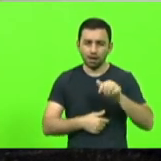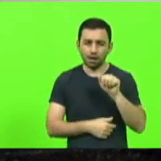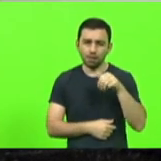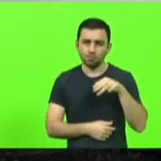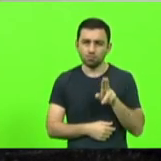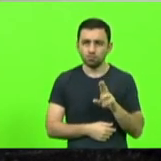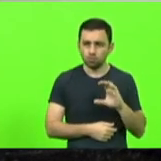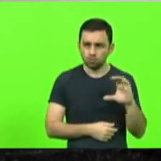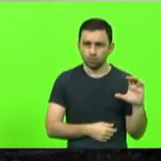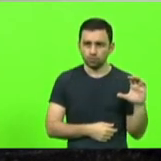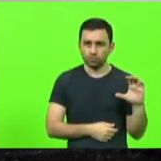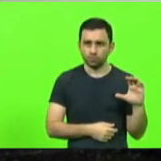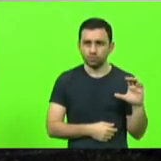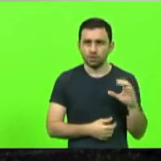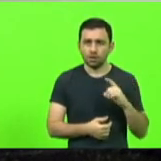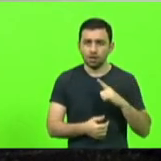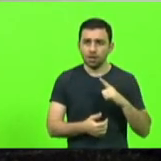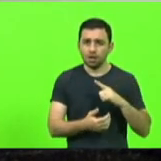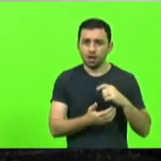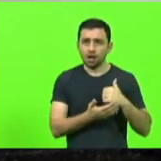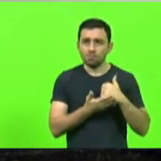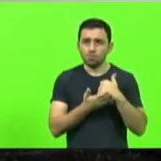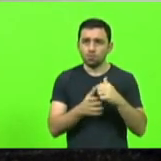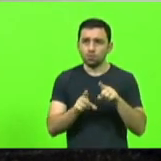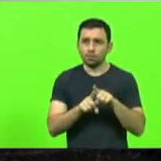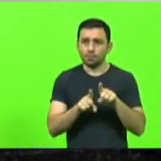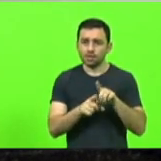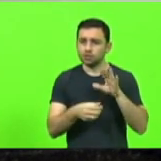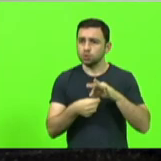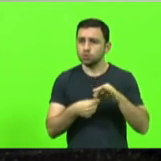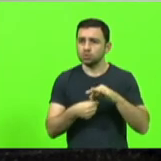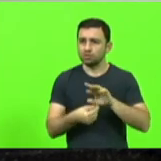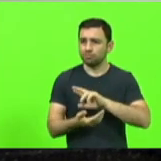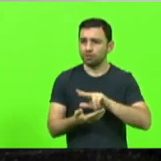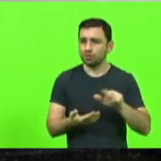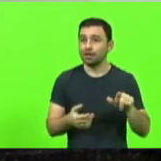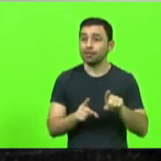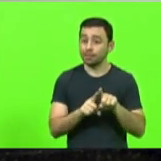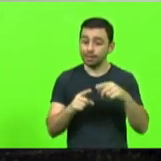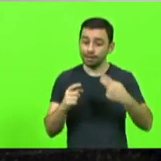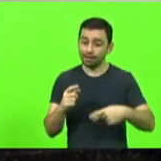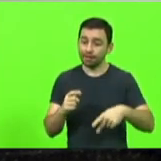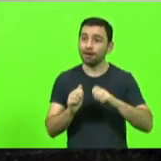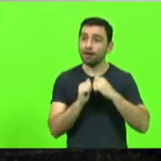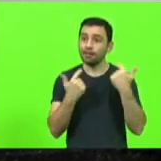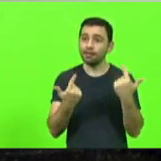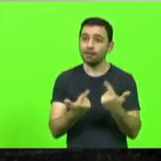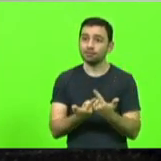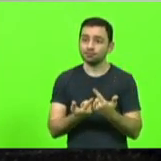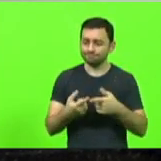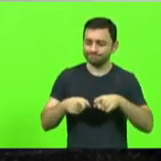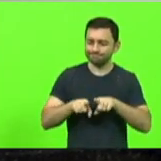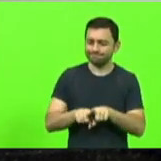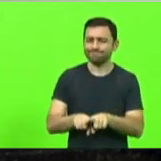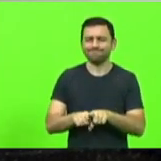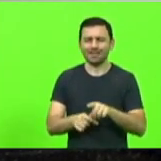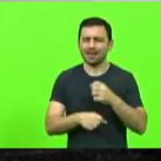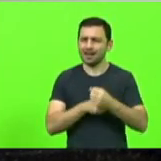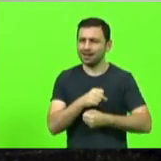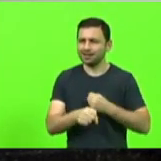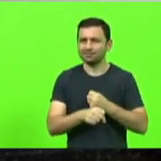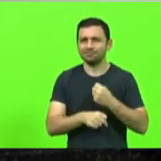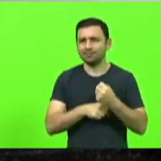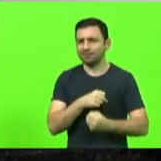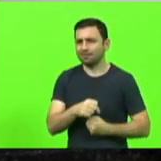também com o apoio de várias instituições, inclusive da LESC, nossa parceira de todos os anos. Aqui,